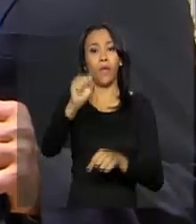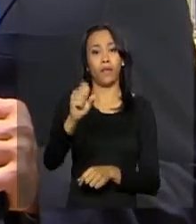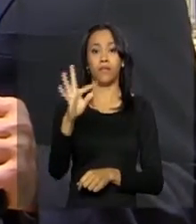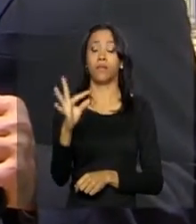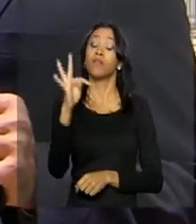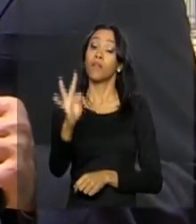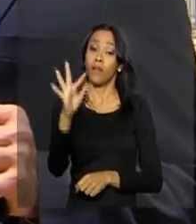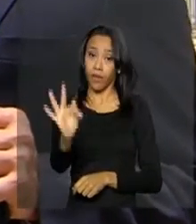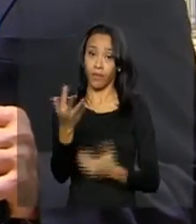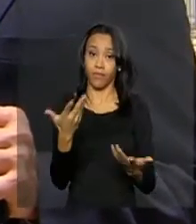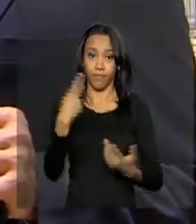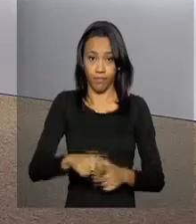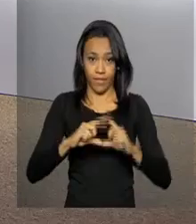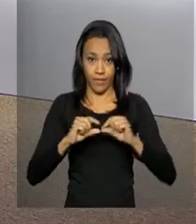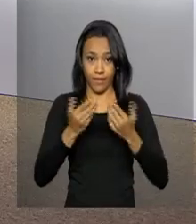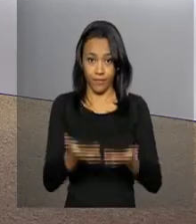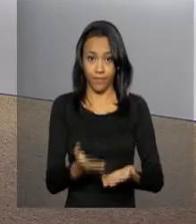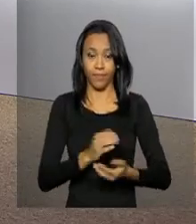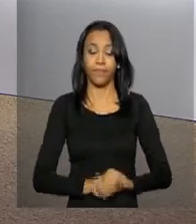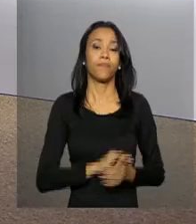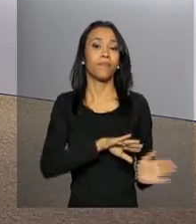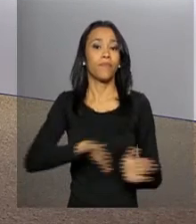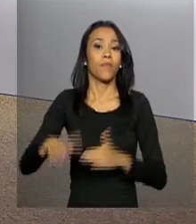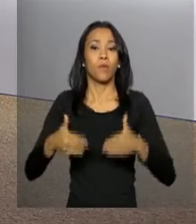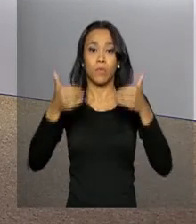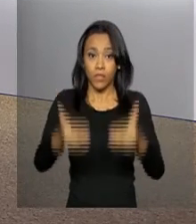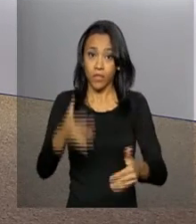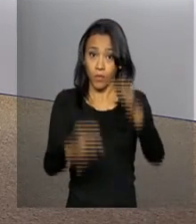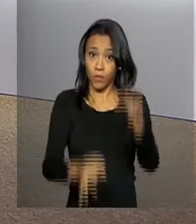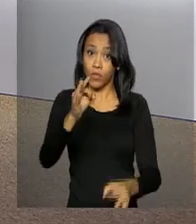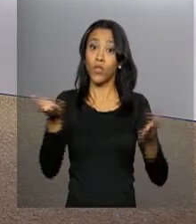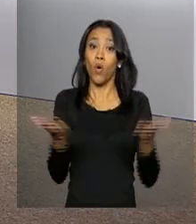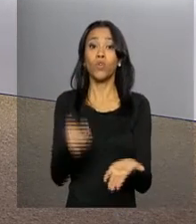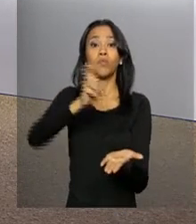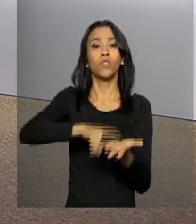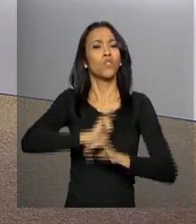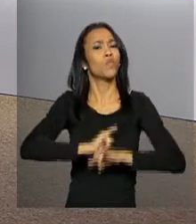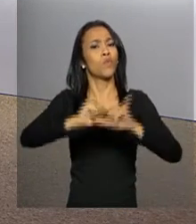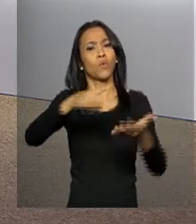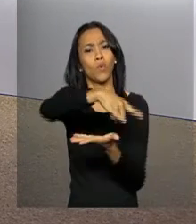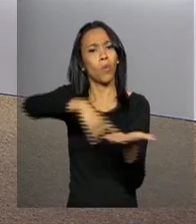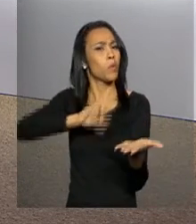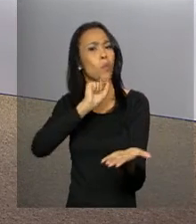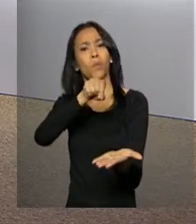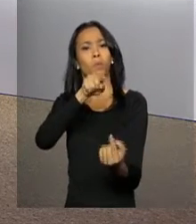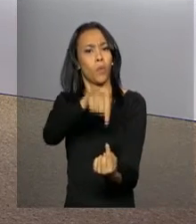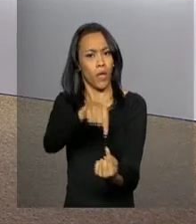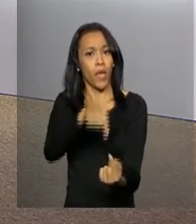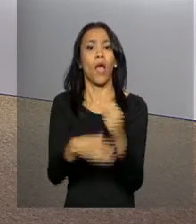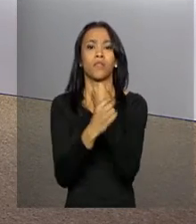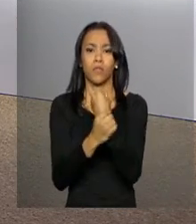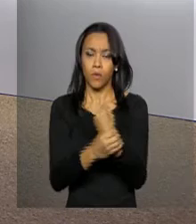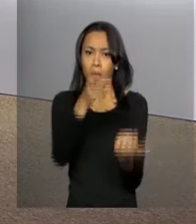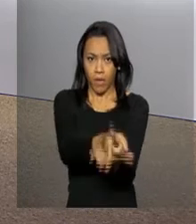De Brasília, Paulo La Sálvia. O Ministério da Justiça divulgou esta manhã uma nota em que assegura a permanência do diretor